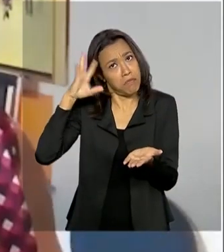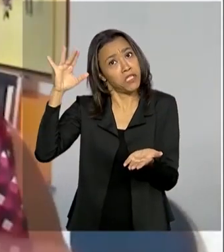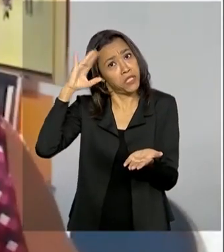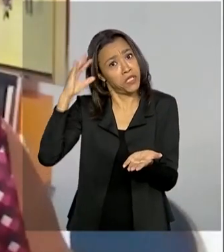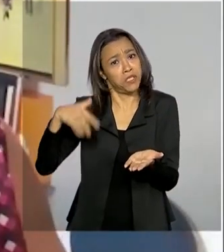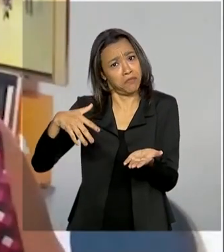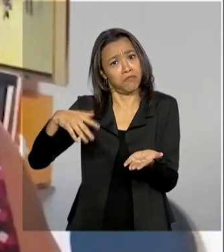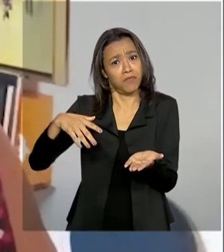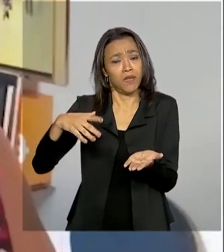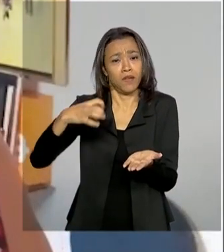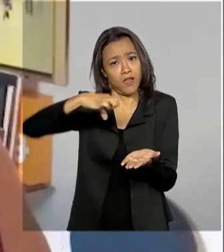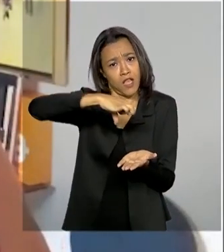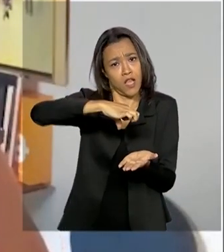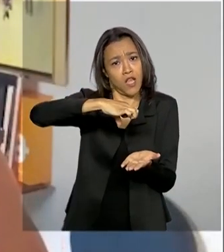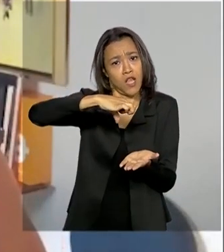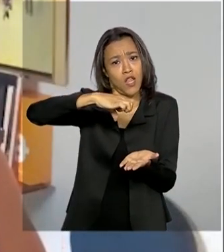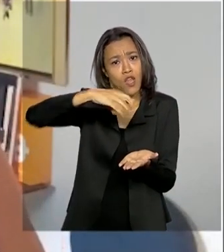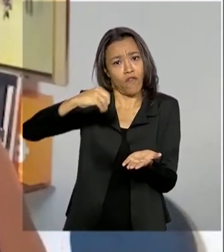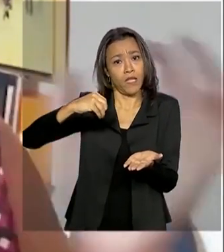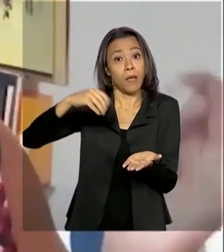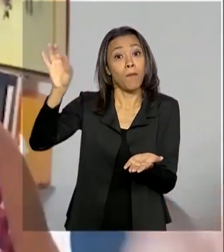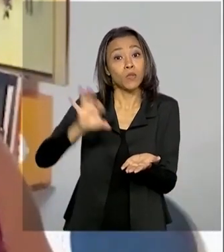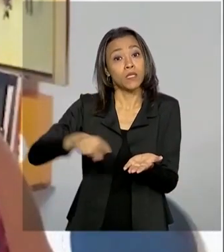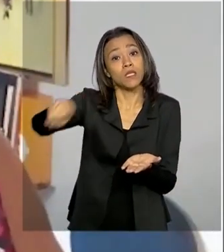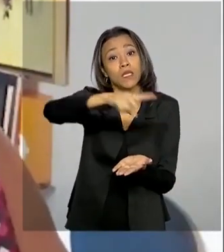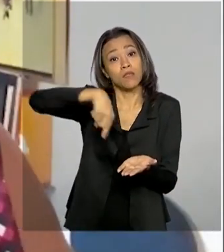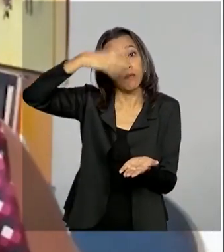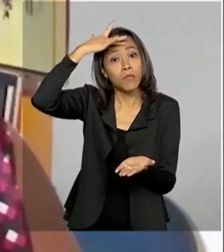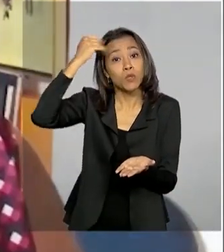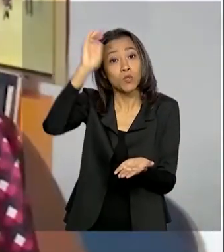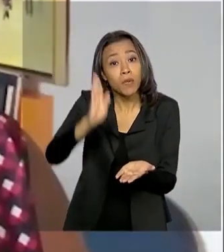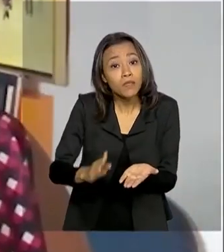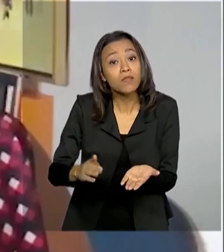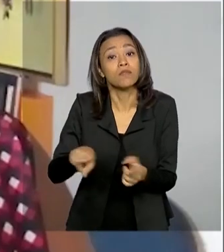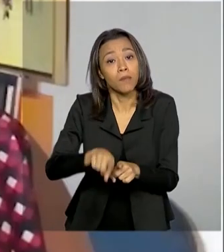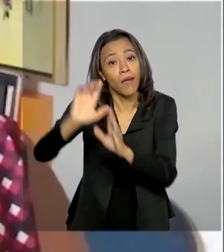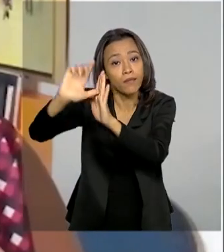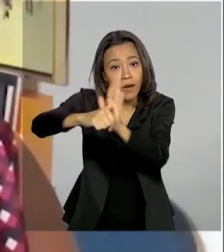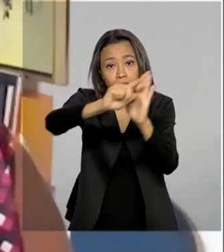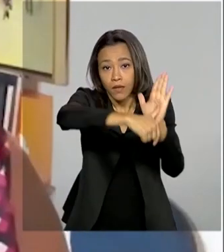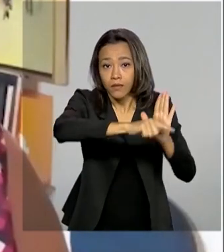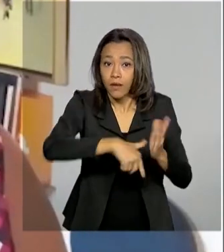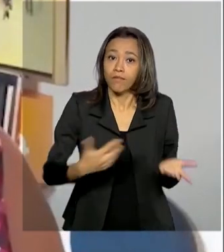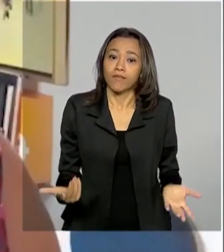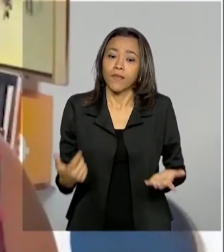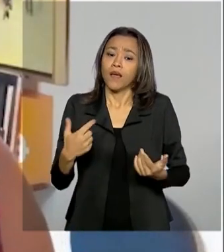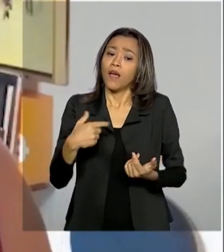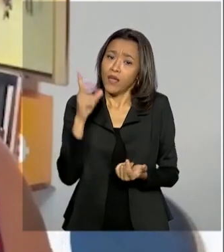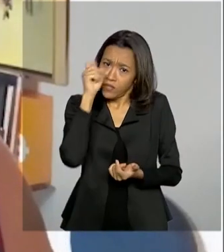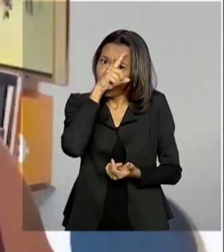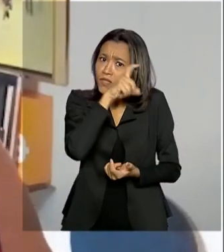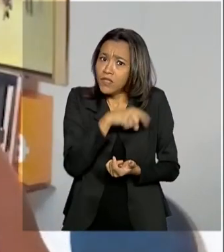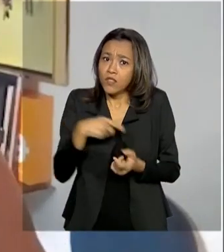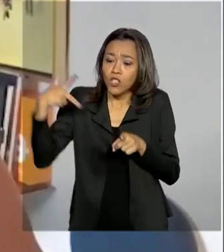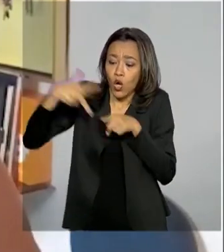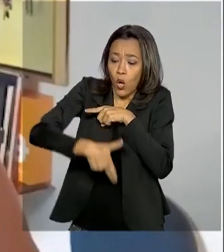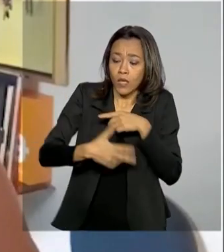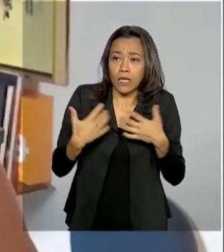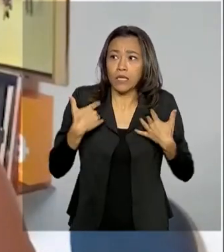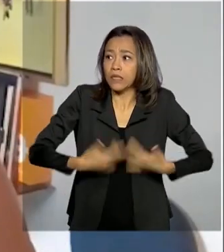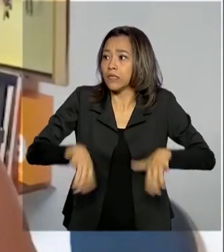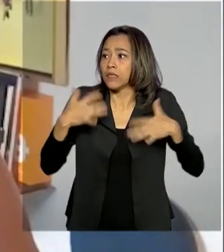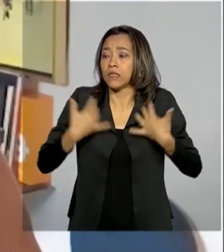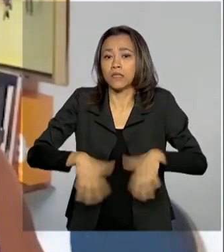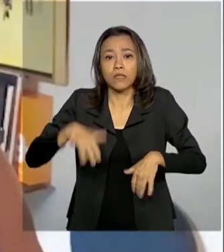90% da população brasileira. É muito difícil essa questão da gente ficar sem telefone nesse